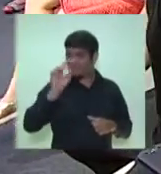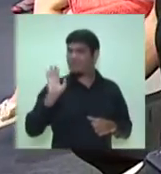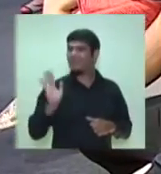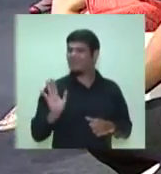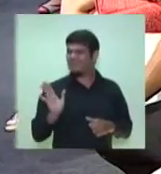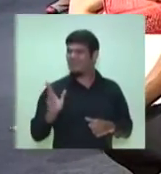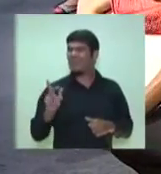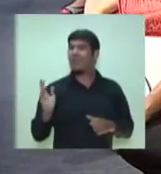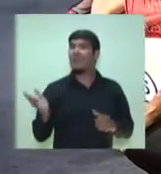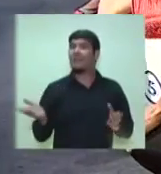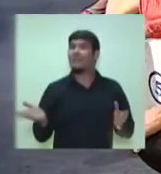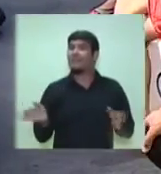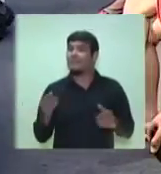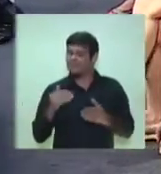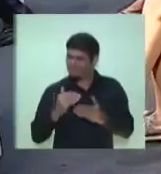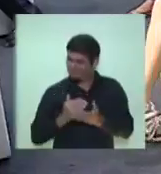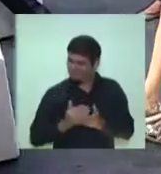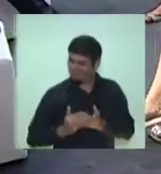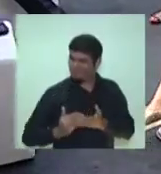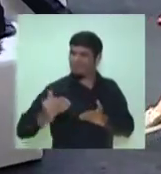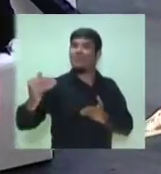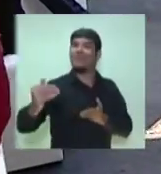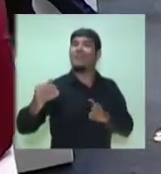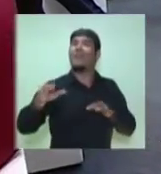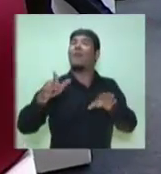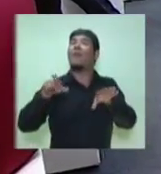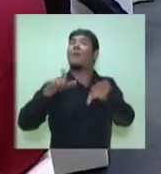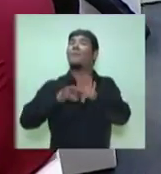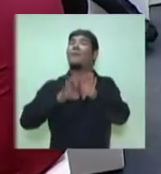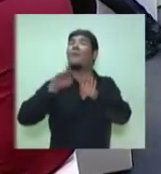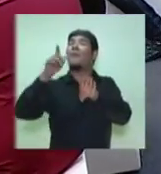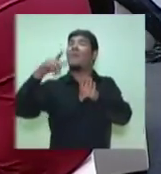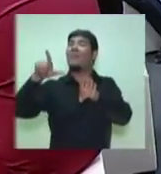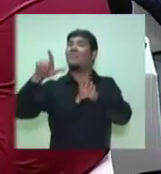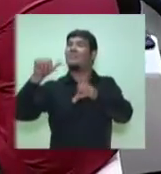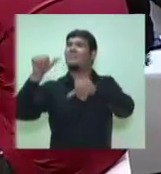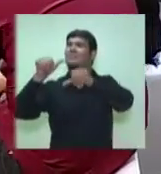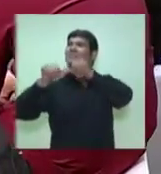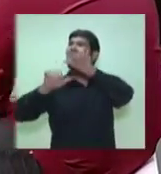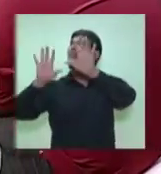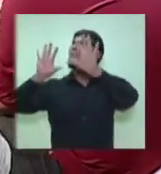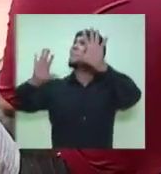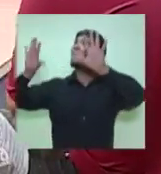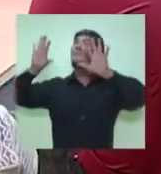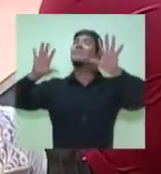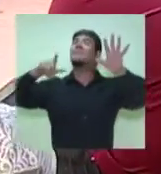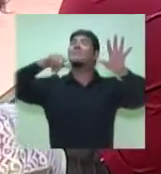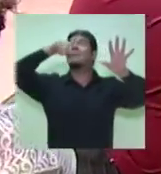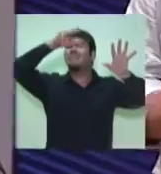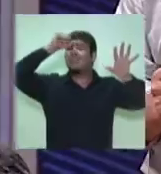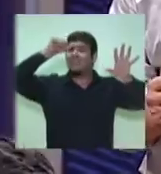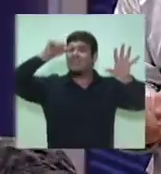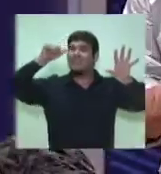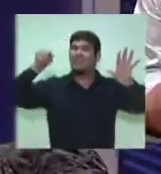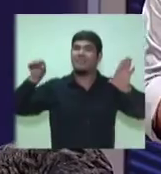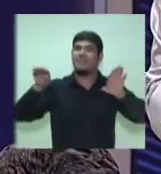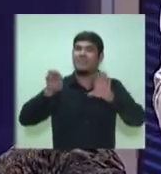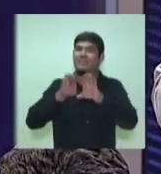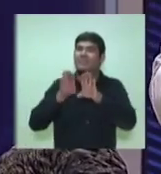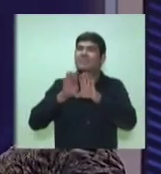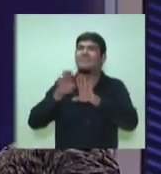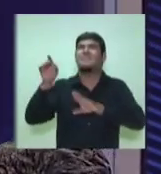obra, que é fundamental para embelezar a cidade, para mudar a paisagem urbana por onde ela passa, e para nos dar a